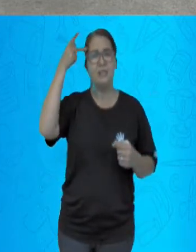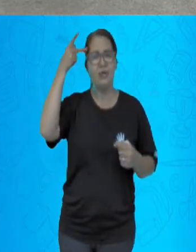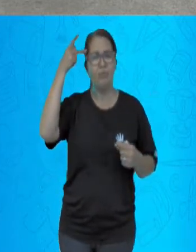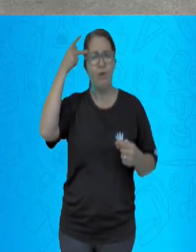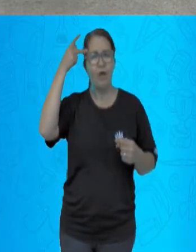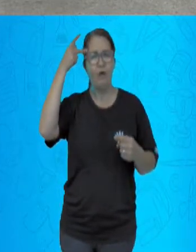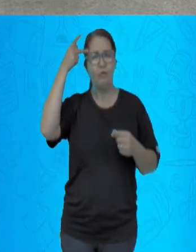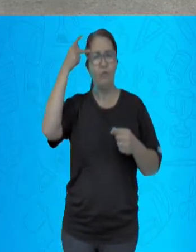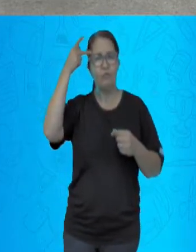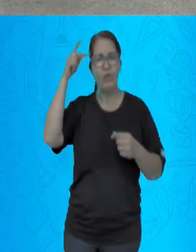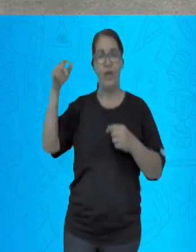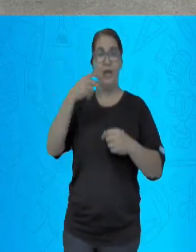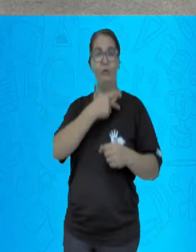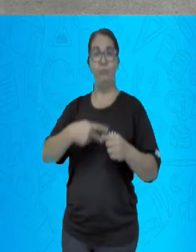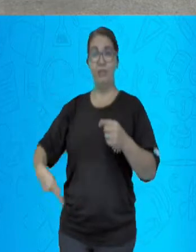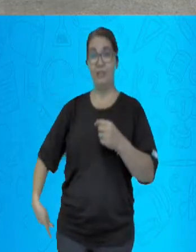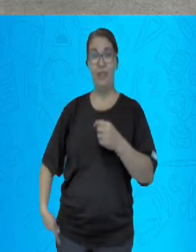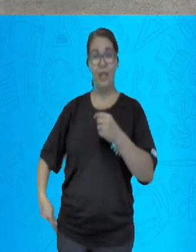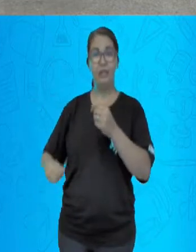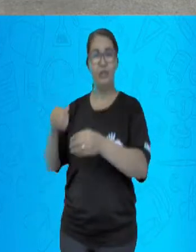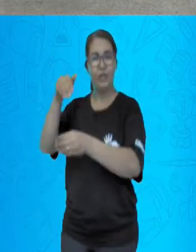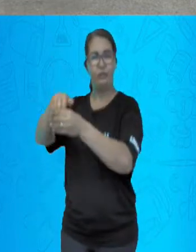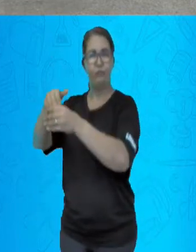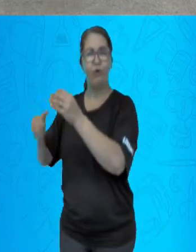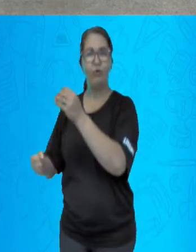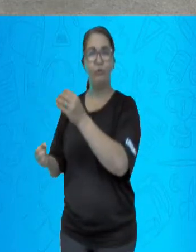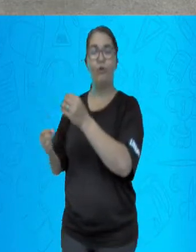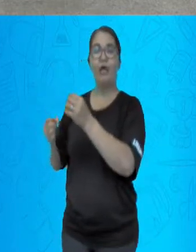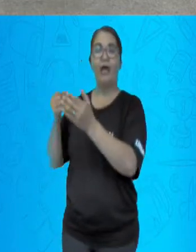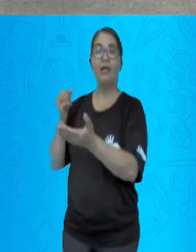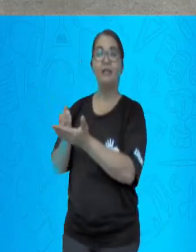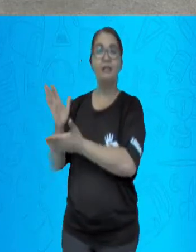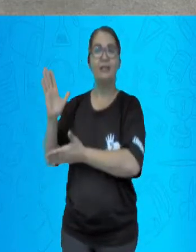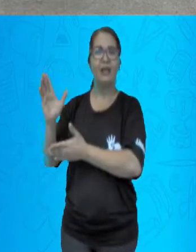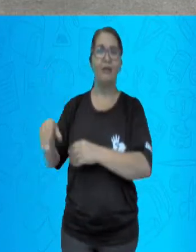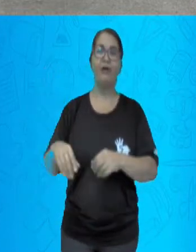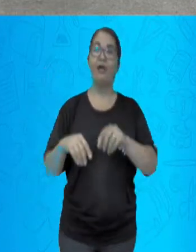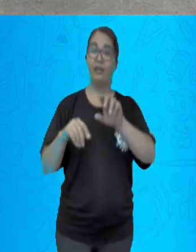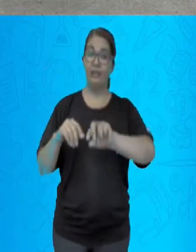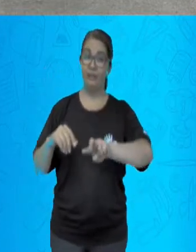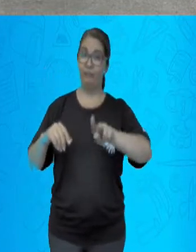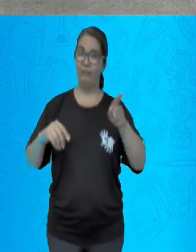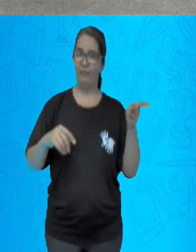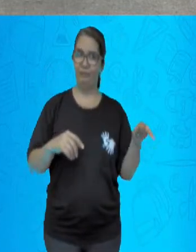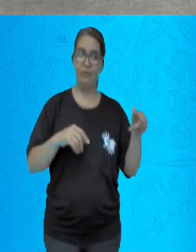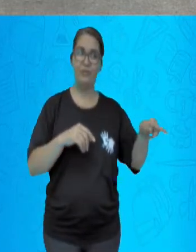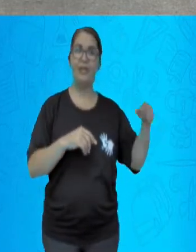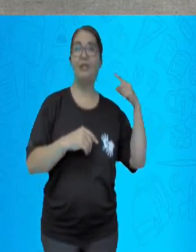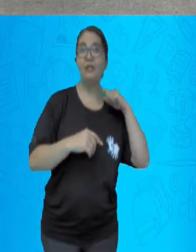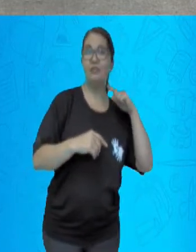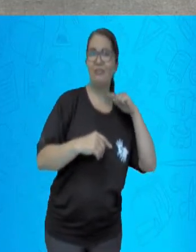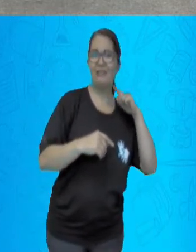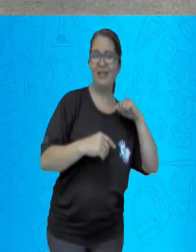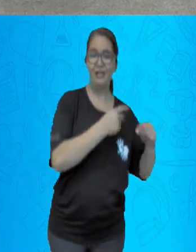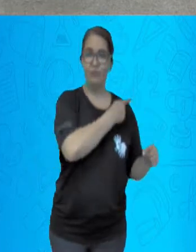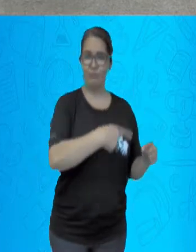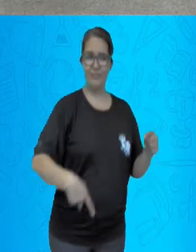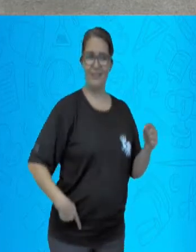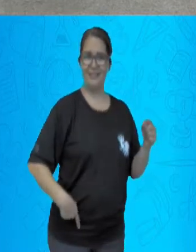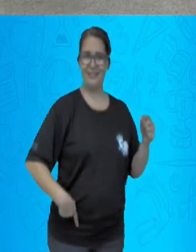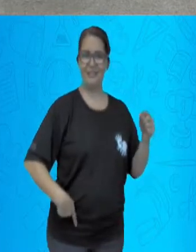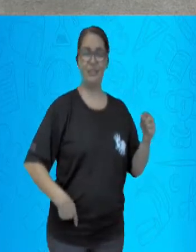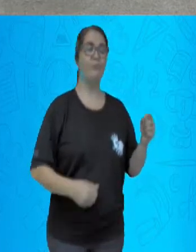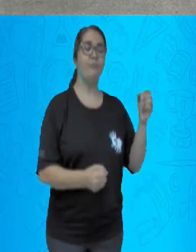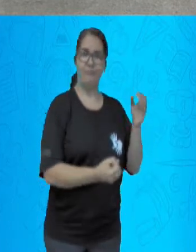ora, Minas Gerais estava no poder. Para compreendermos como foi esse procedimento, foi viável e necessário que